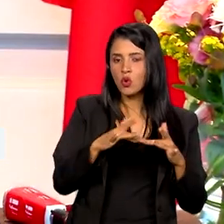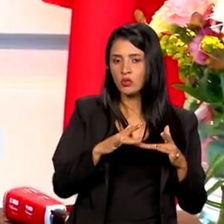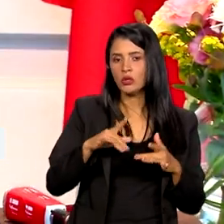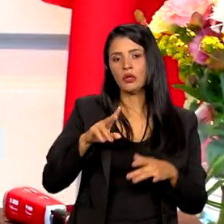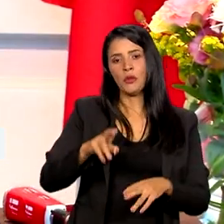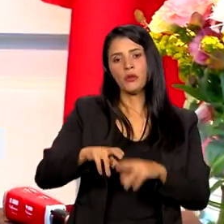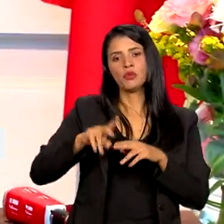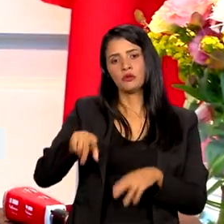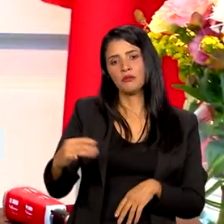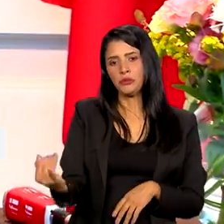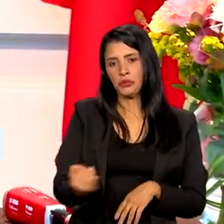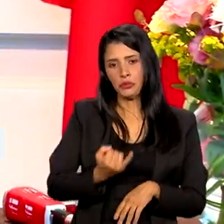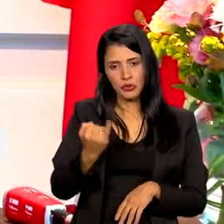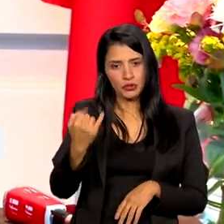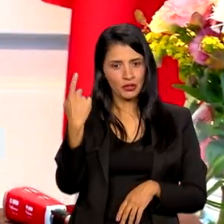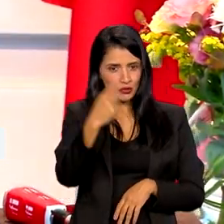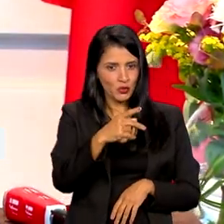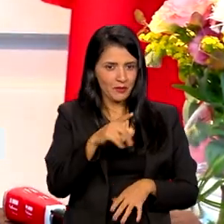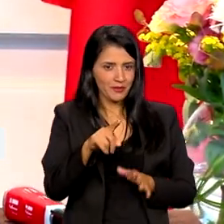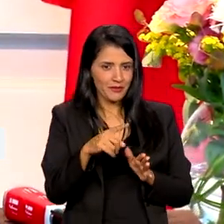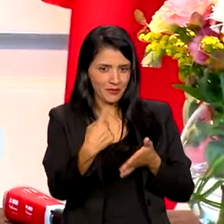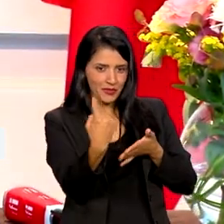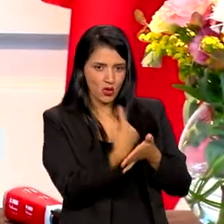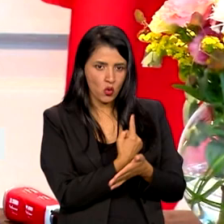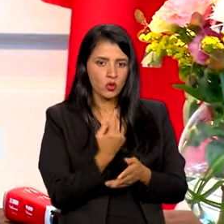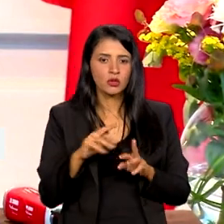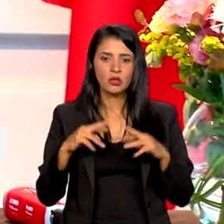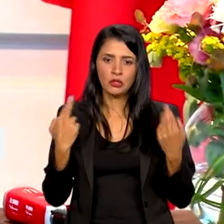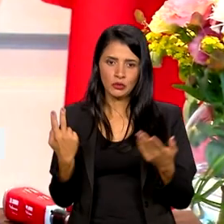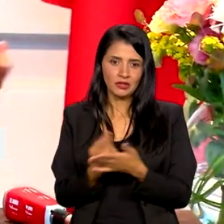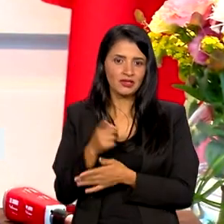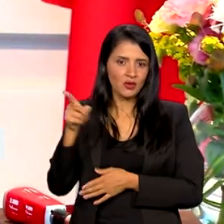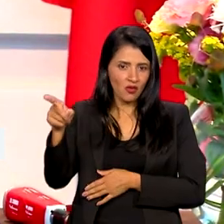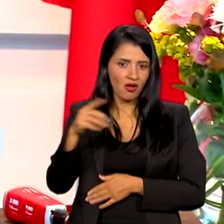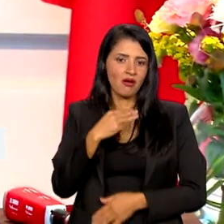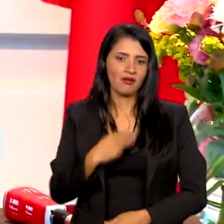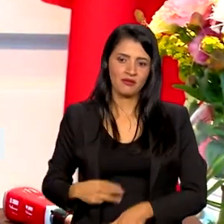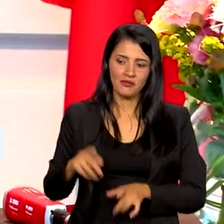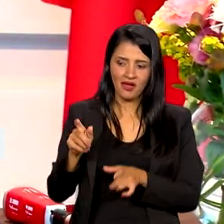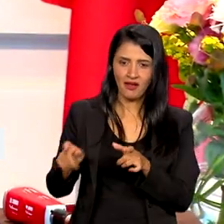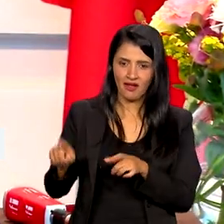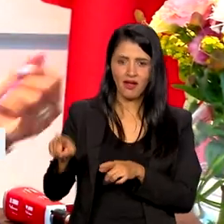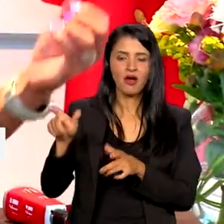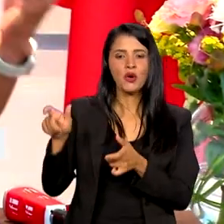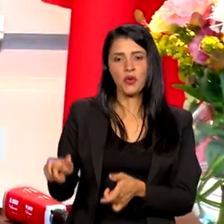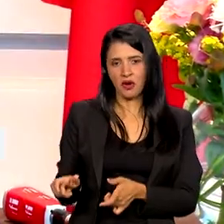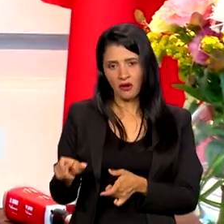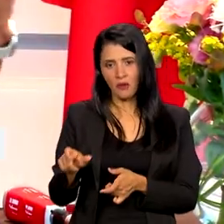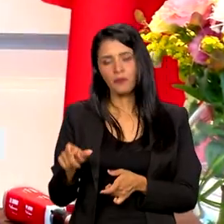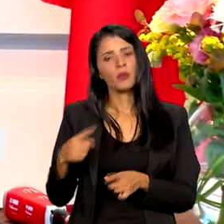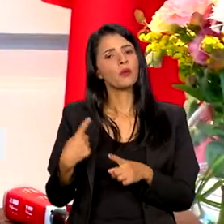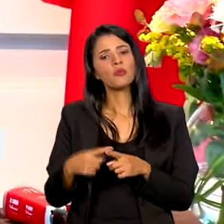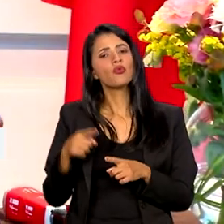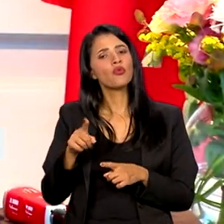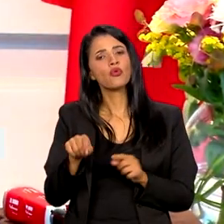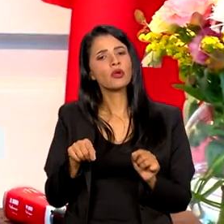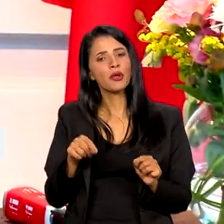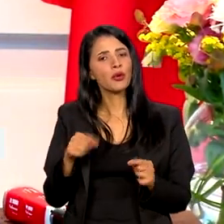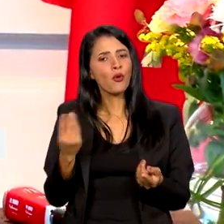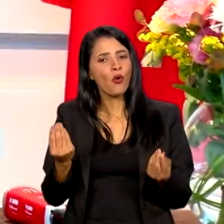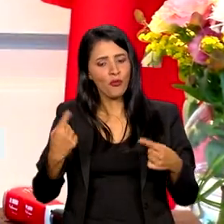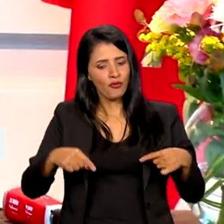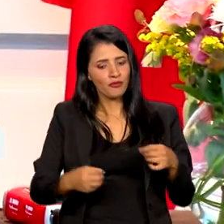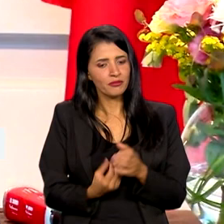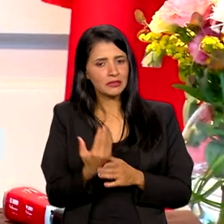importante, trazendo para a sua pergunta também, essa reunião que está acontecendo lá com os ministros onde eu estava. Porque não tem como a gente fazer